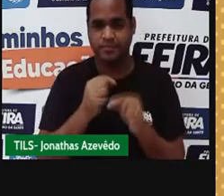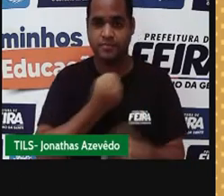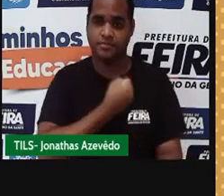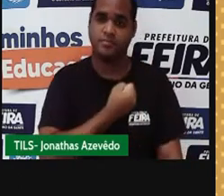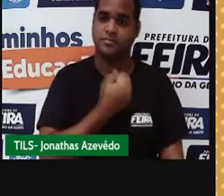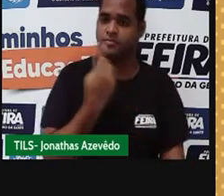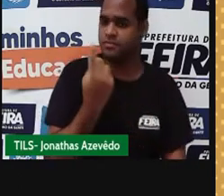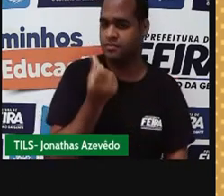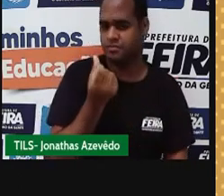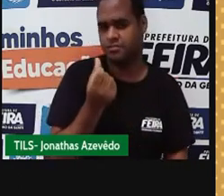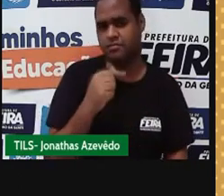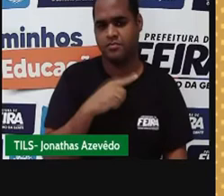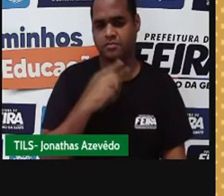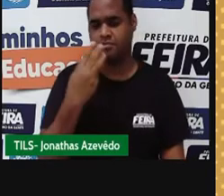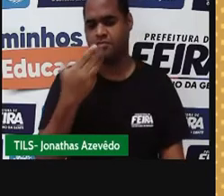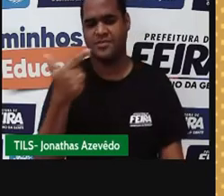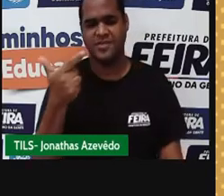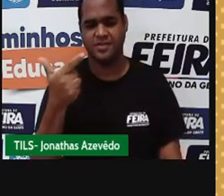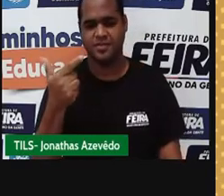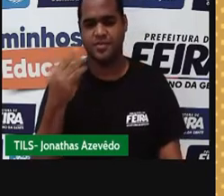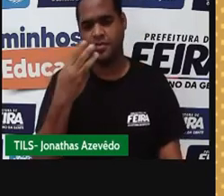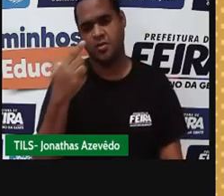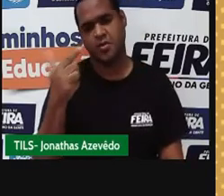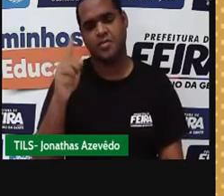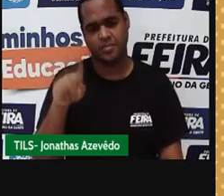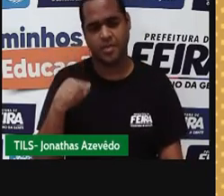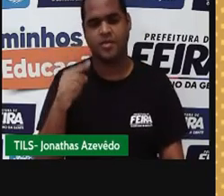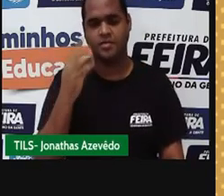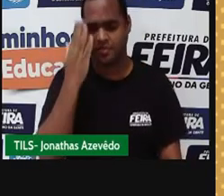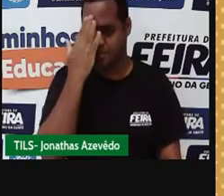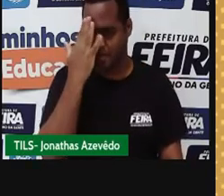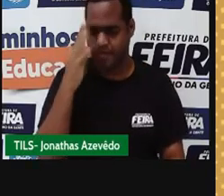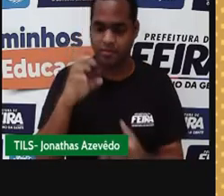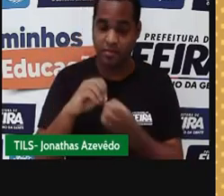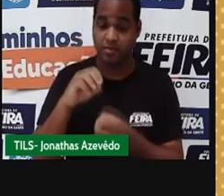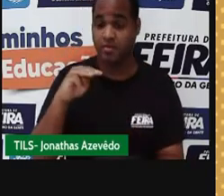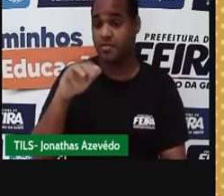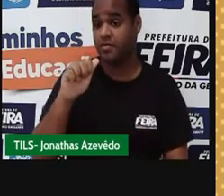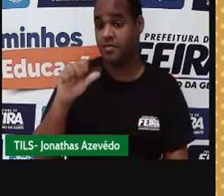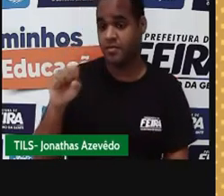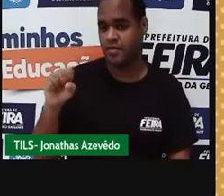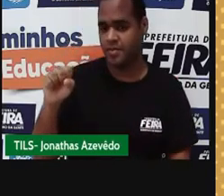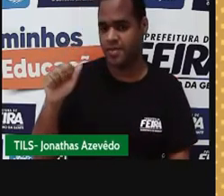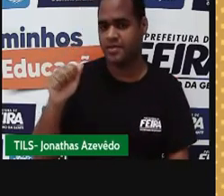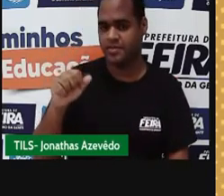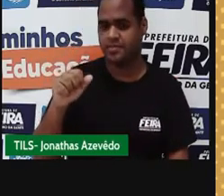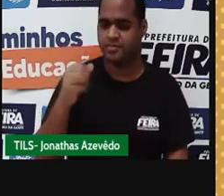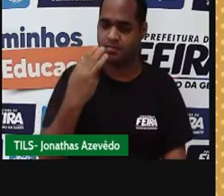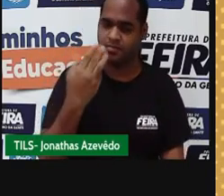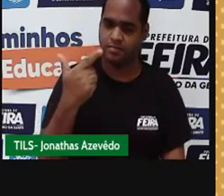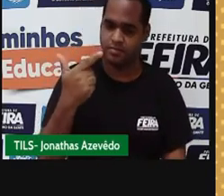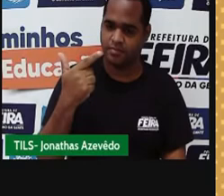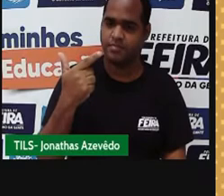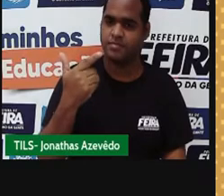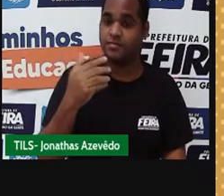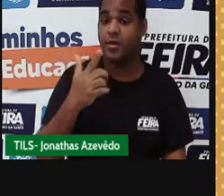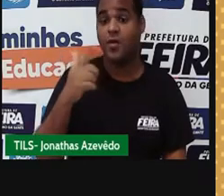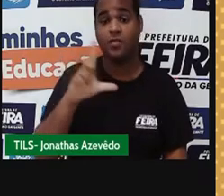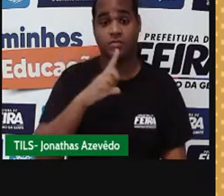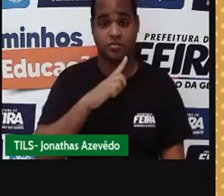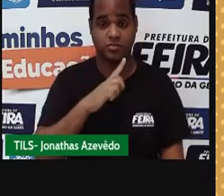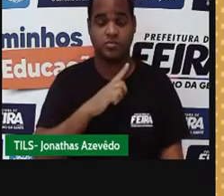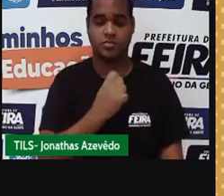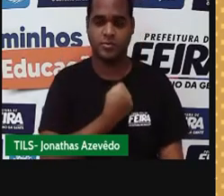e tenho 32, então, 32 a gente já sabe que vai ser o número de massa. Então, coloca aqui, 32. E o outro